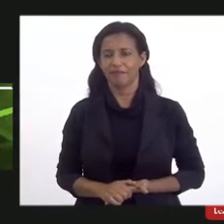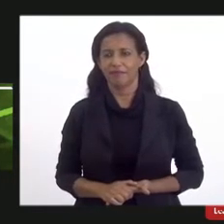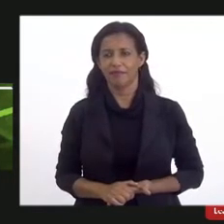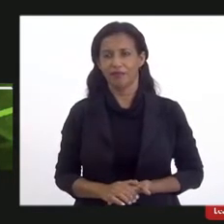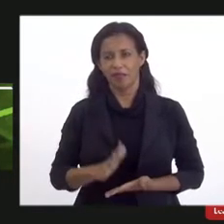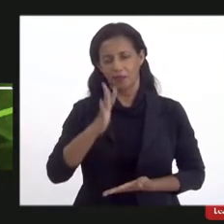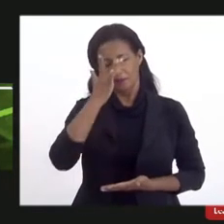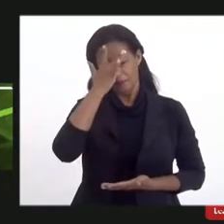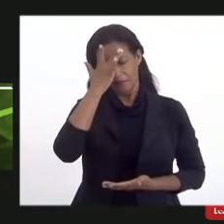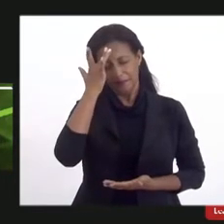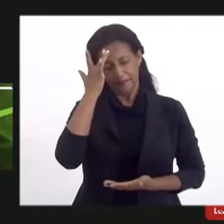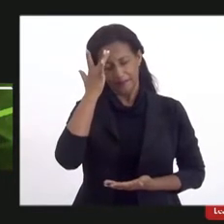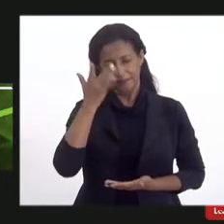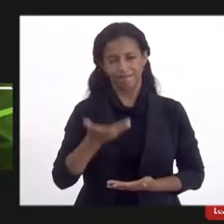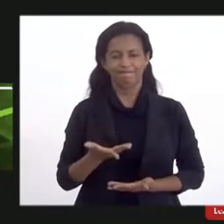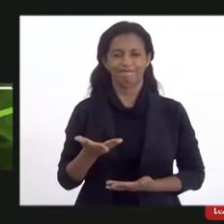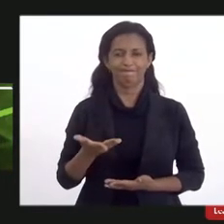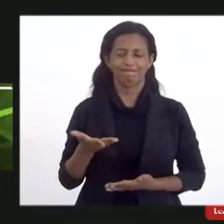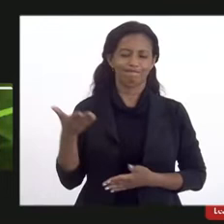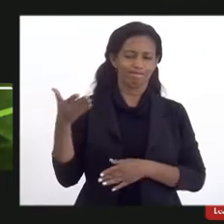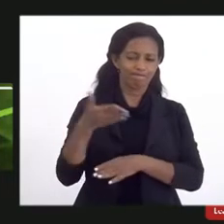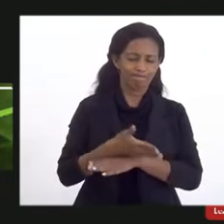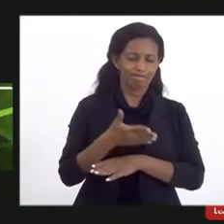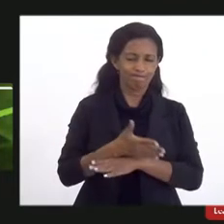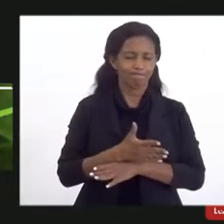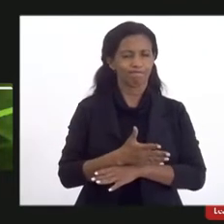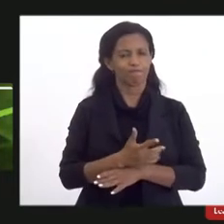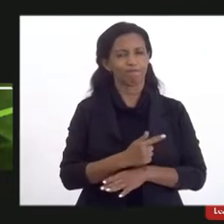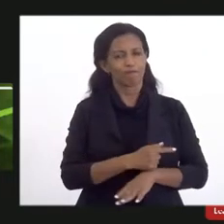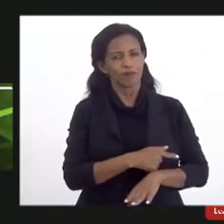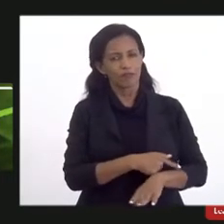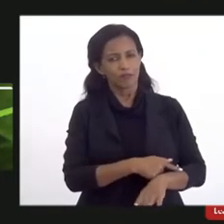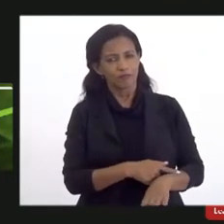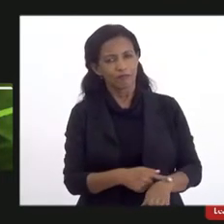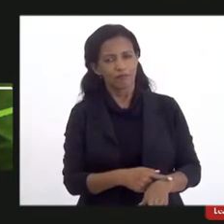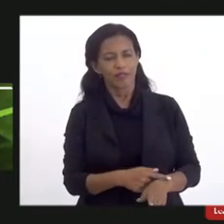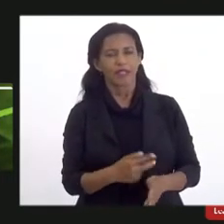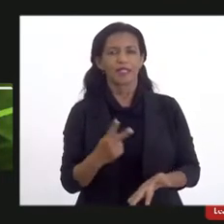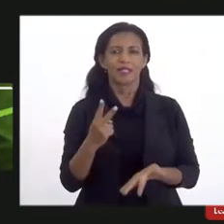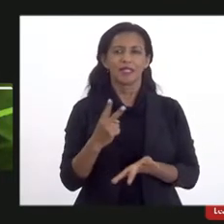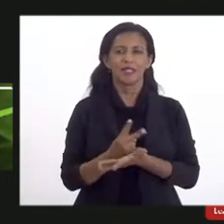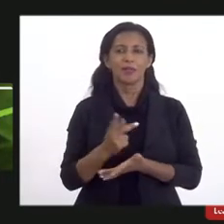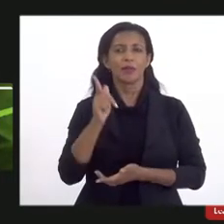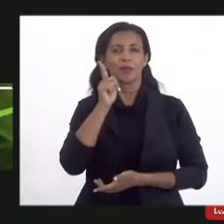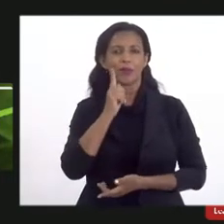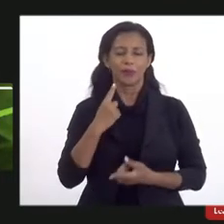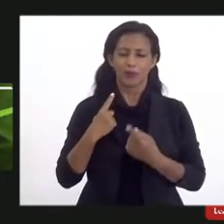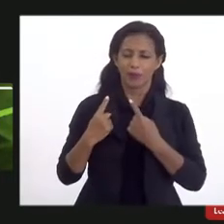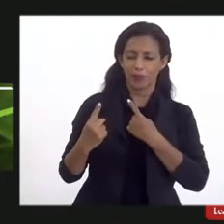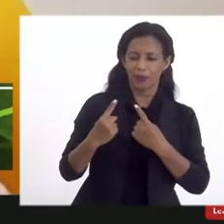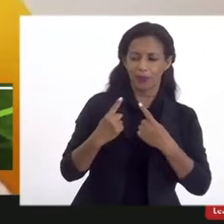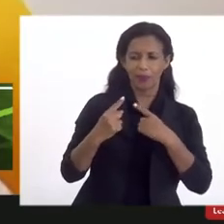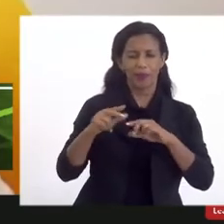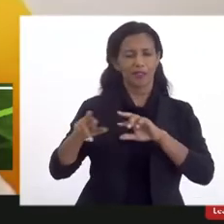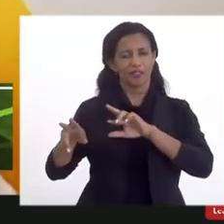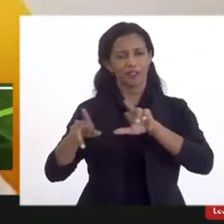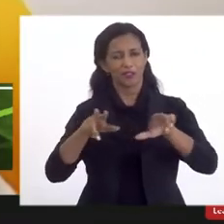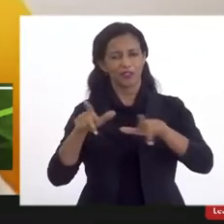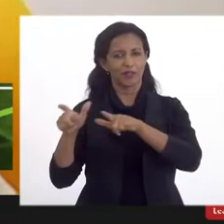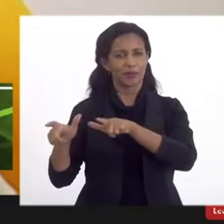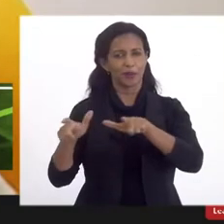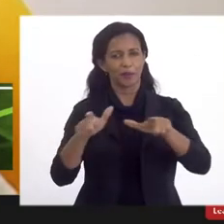muito atuante, muito generosa, então sempre conseguiu, inclusive, dialogar com diferentes atores.